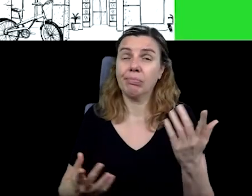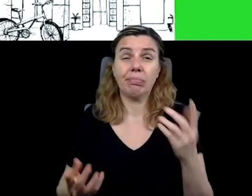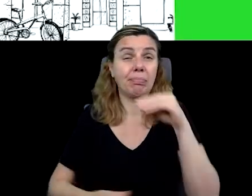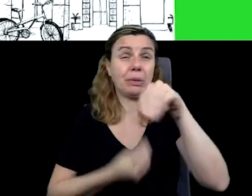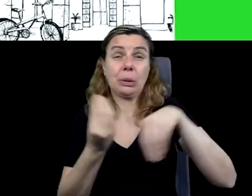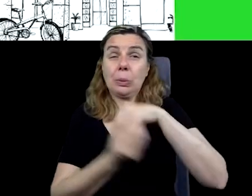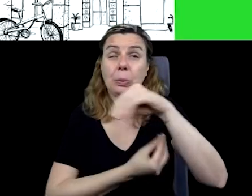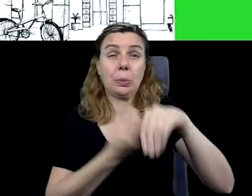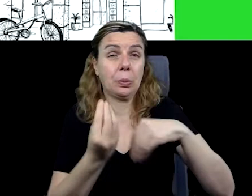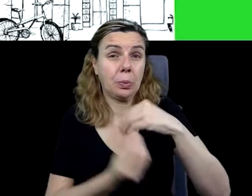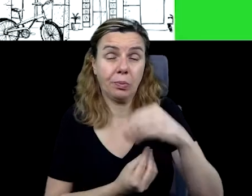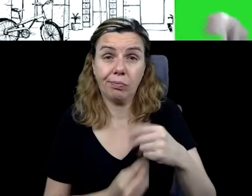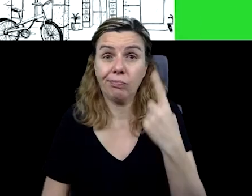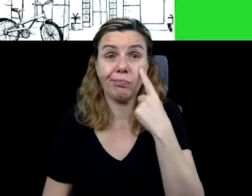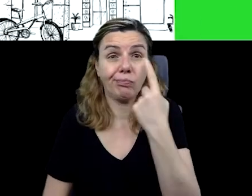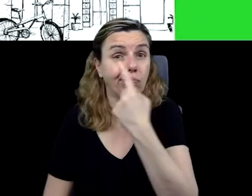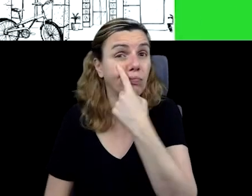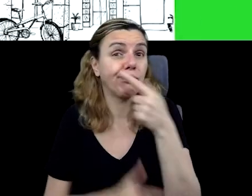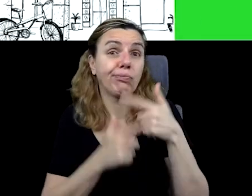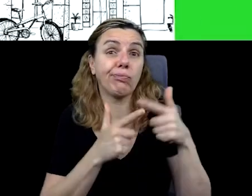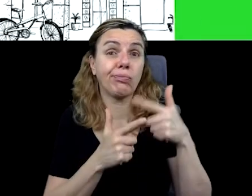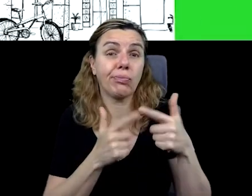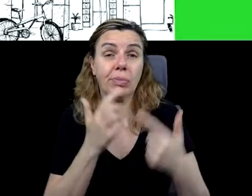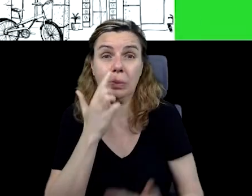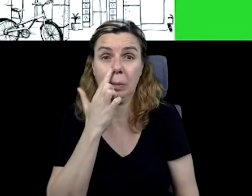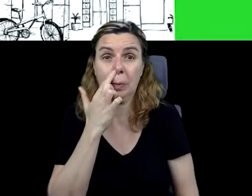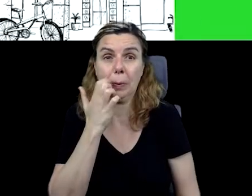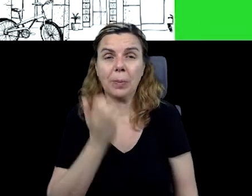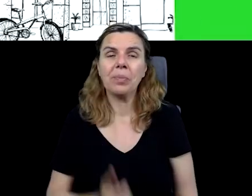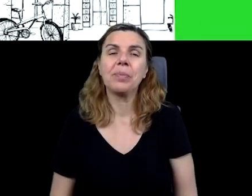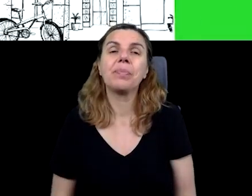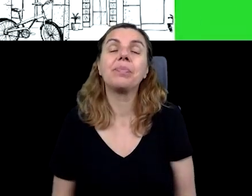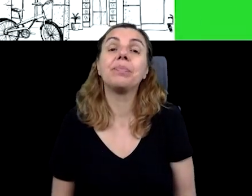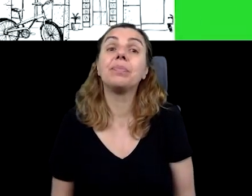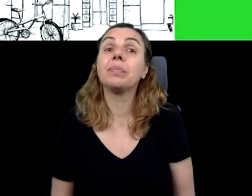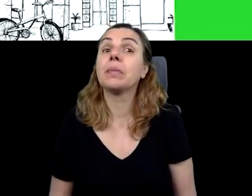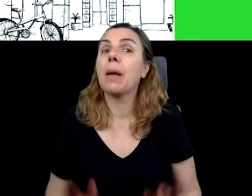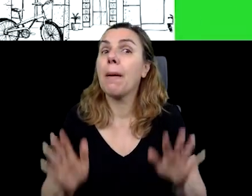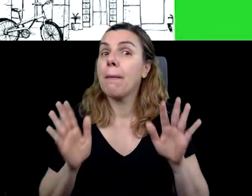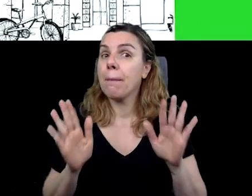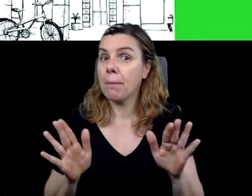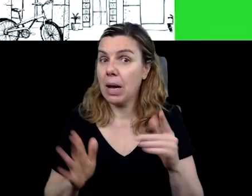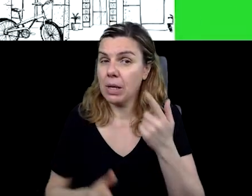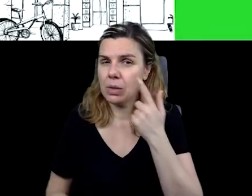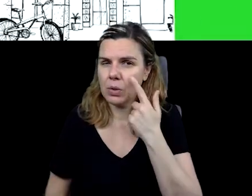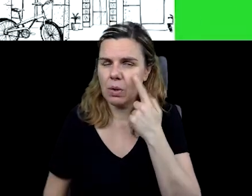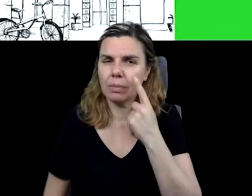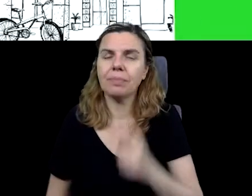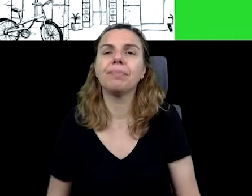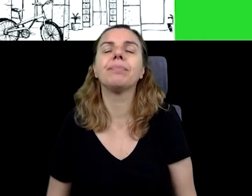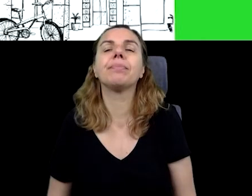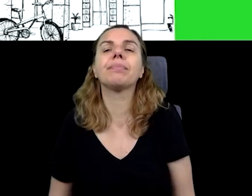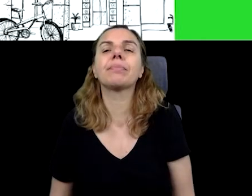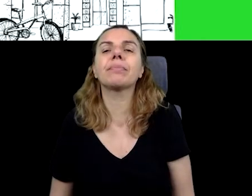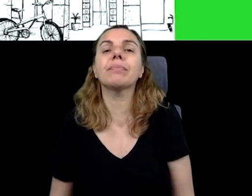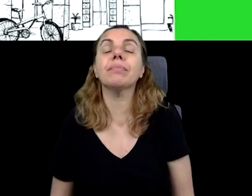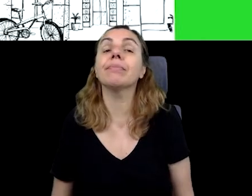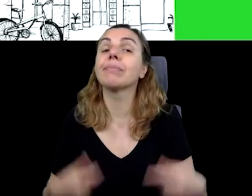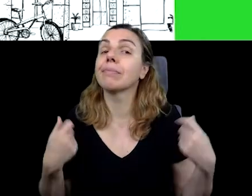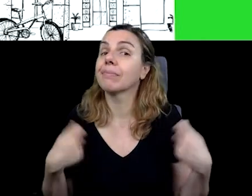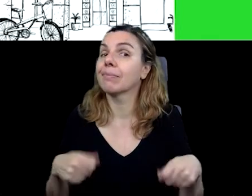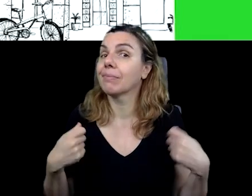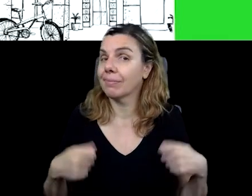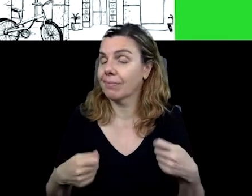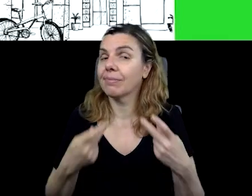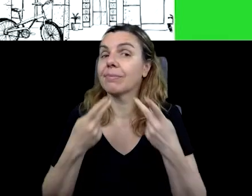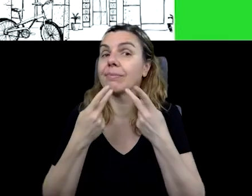eu realmente não consigo distinguir. Bom, mas agora mudando, eu preciso dizer para